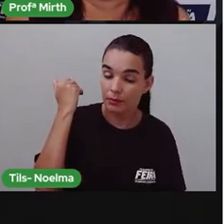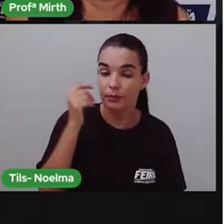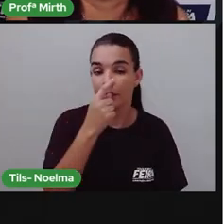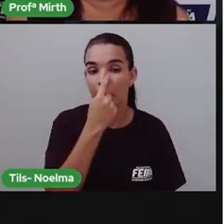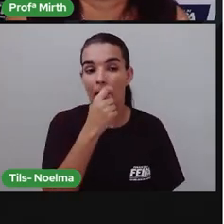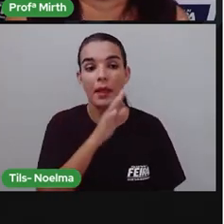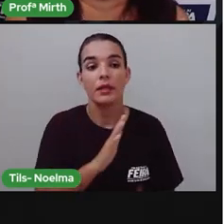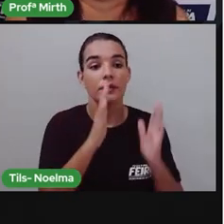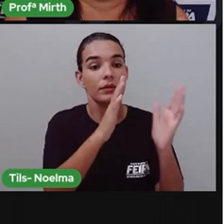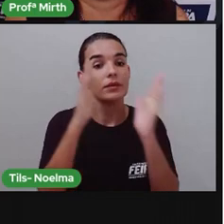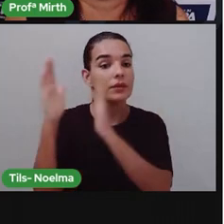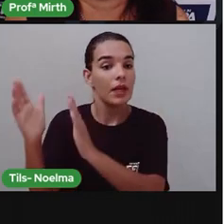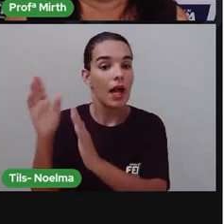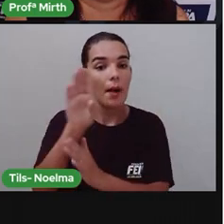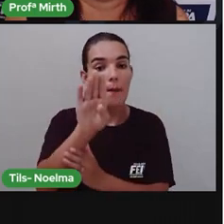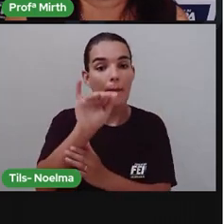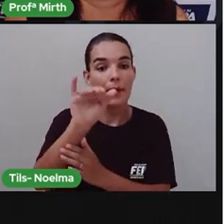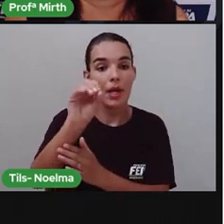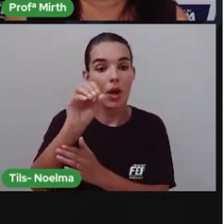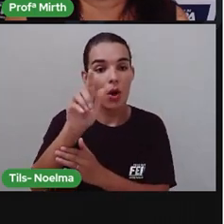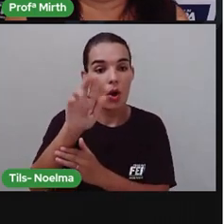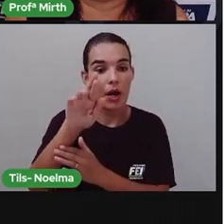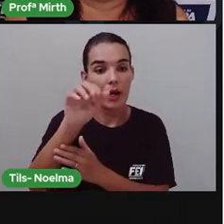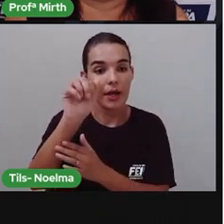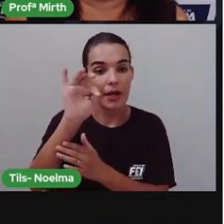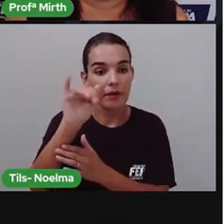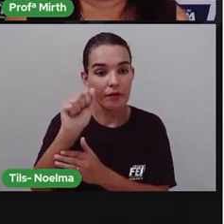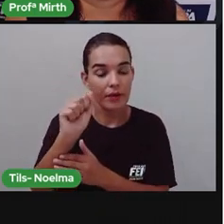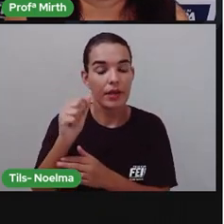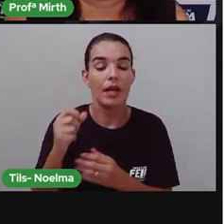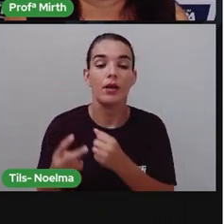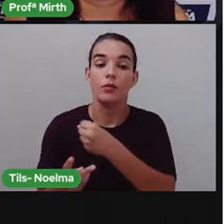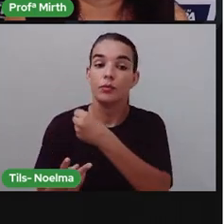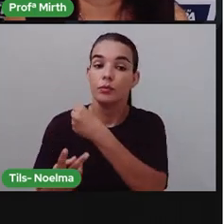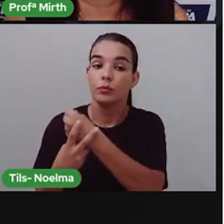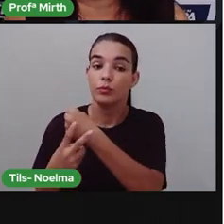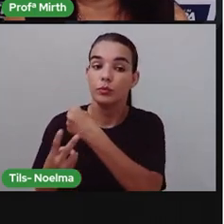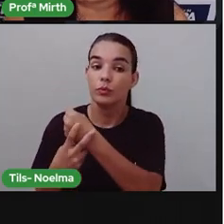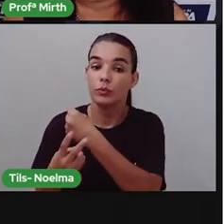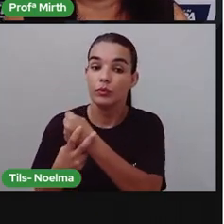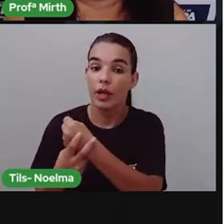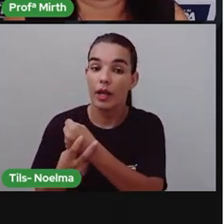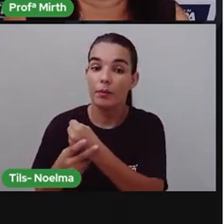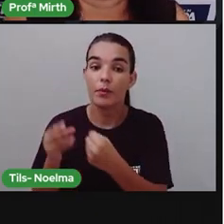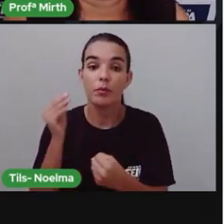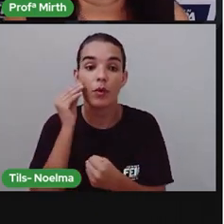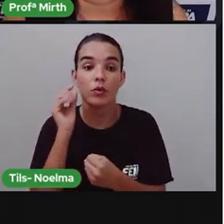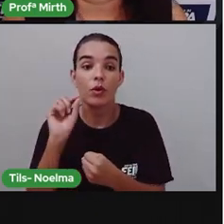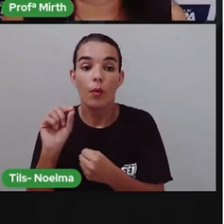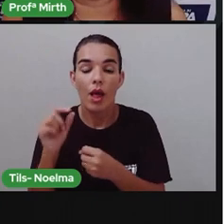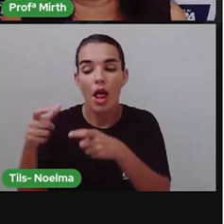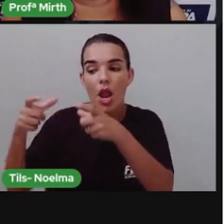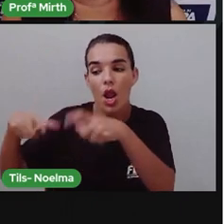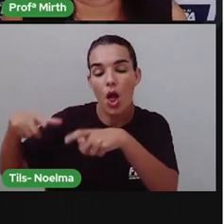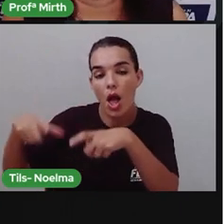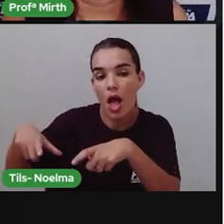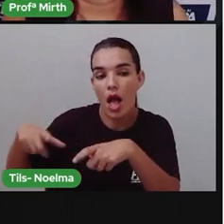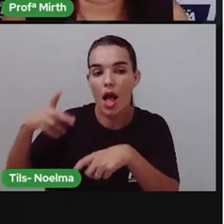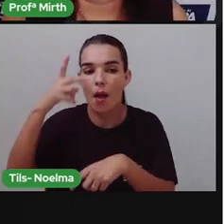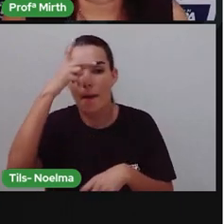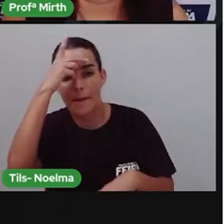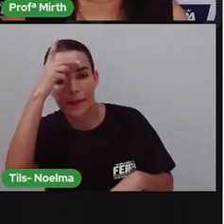E na biografia, apresenta detalhes, como locais, pessoas